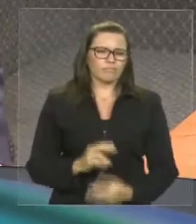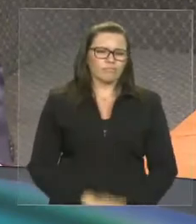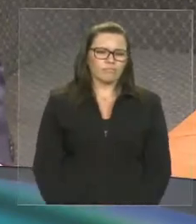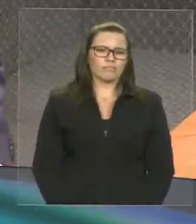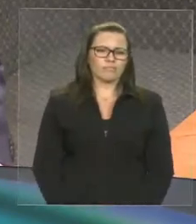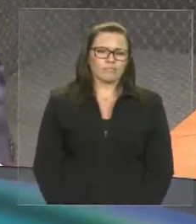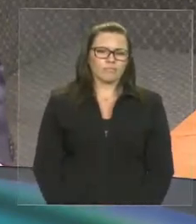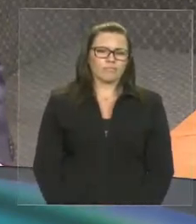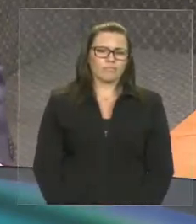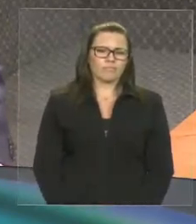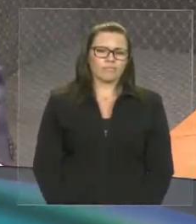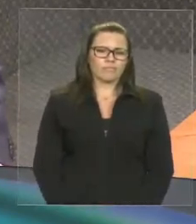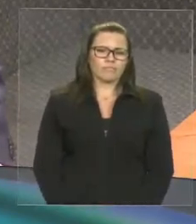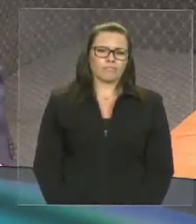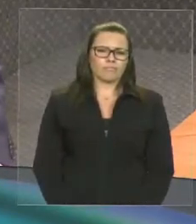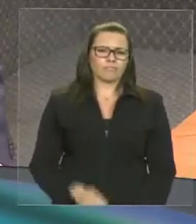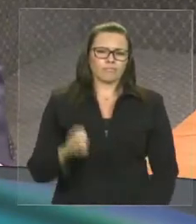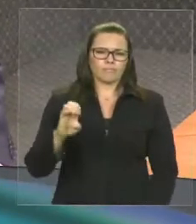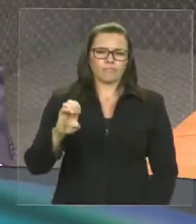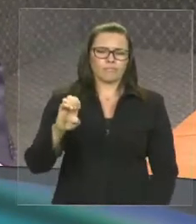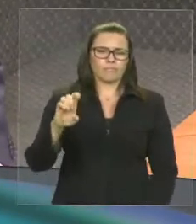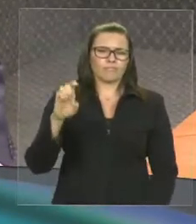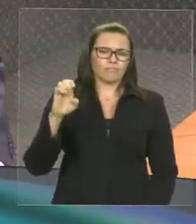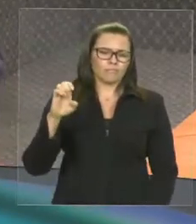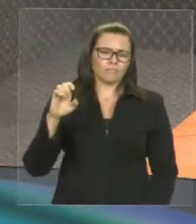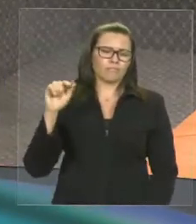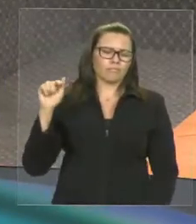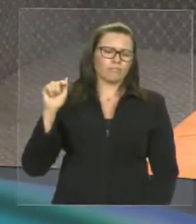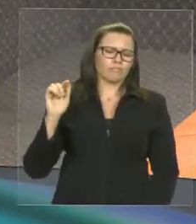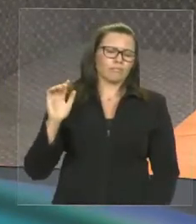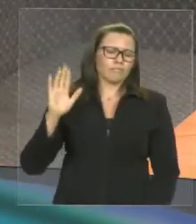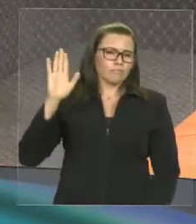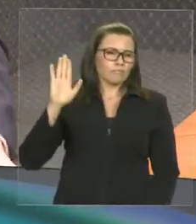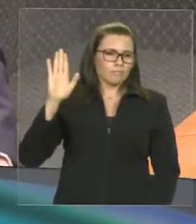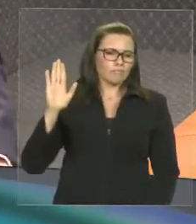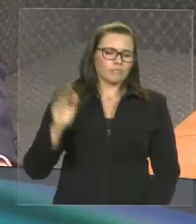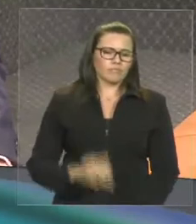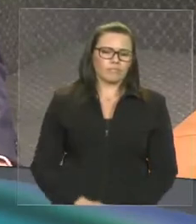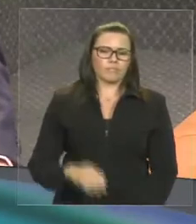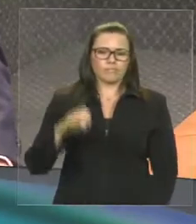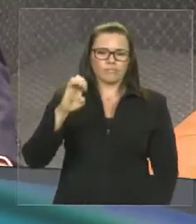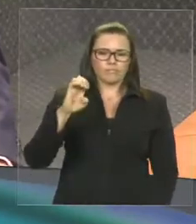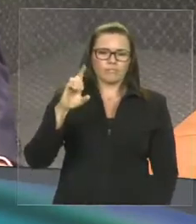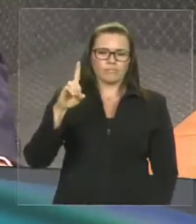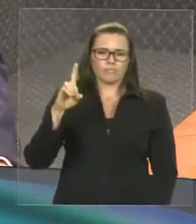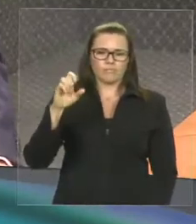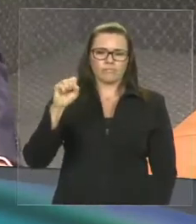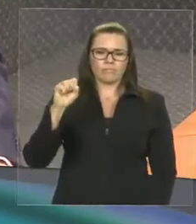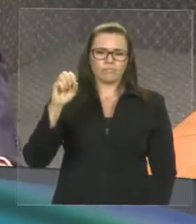-candidato Edson Lobão Filho, onde eu e vossa excelência fizemos um desabafo.